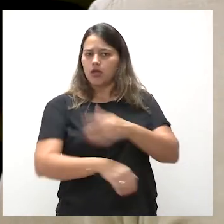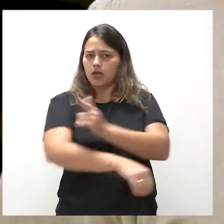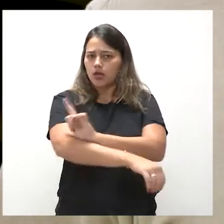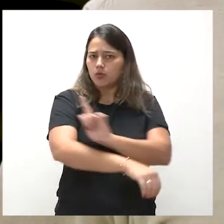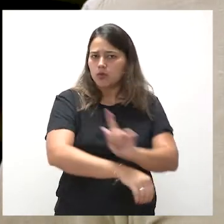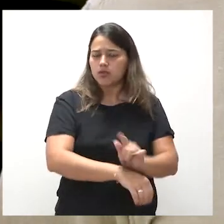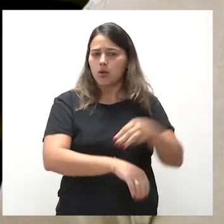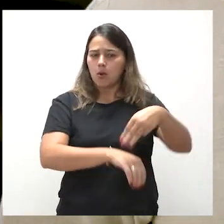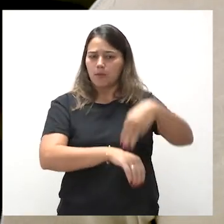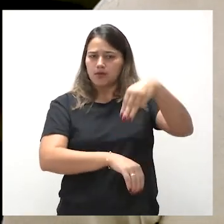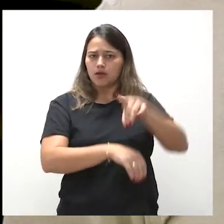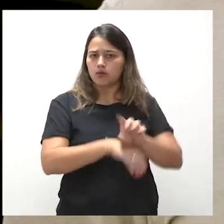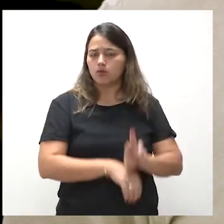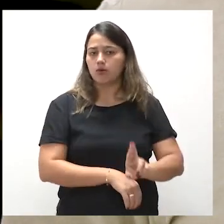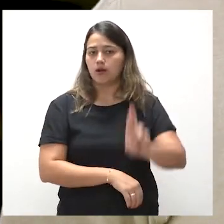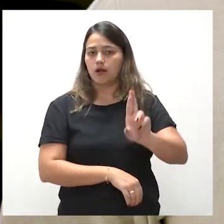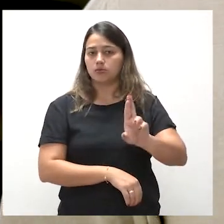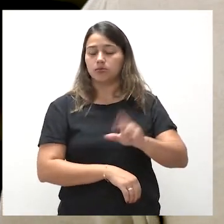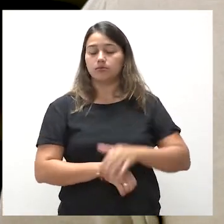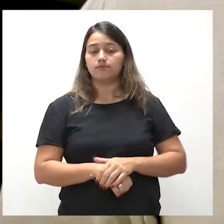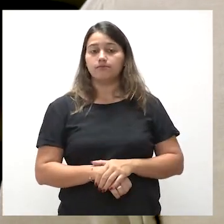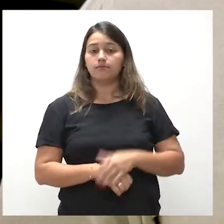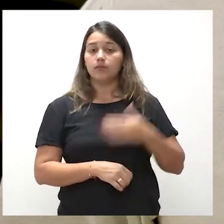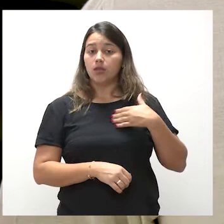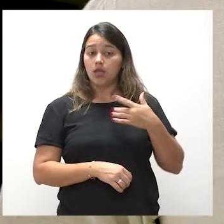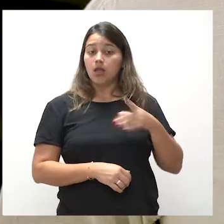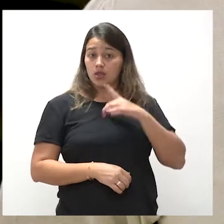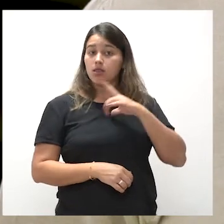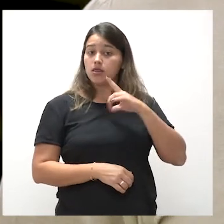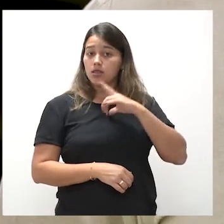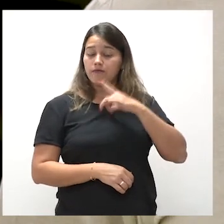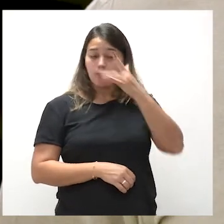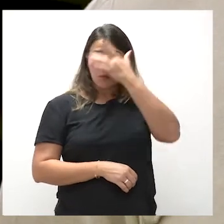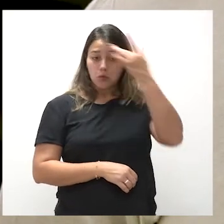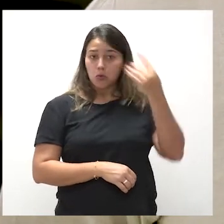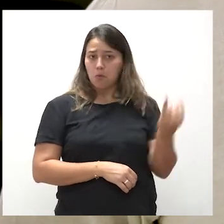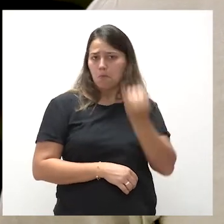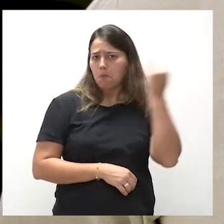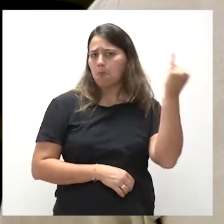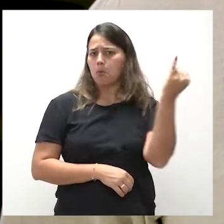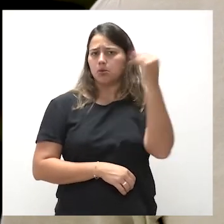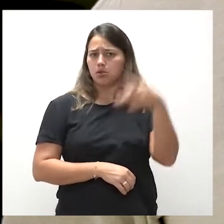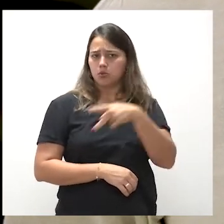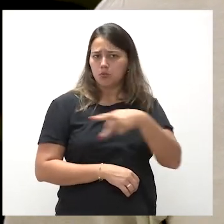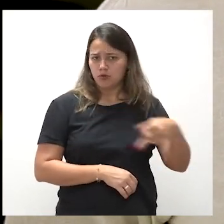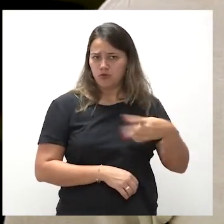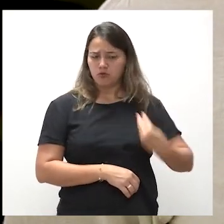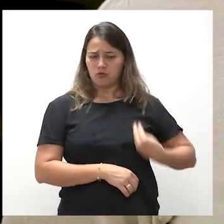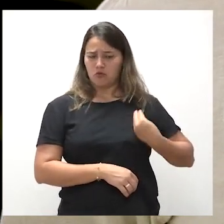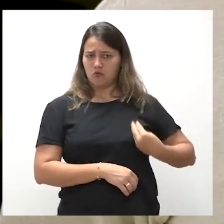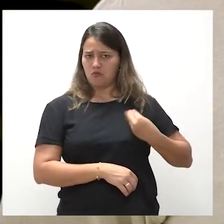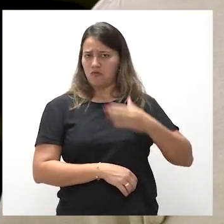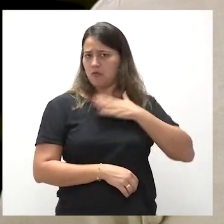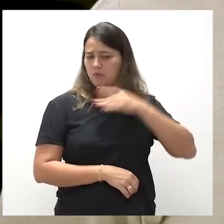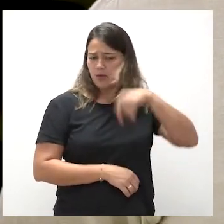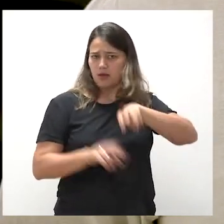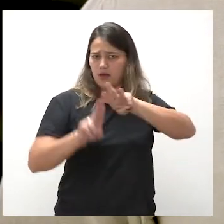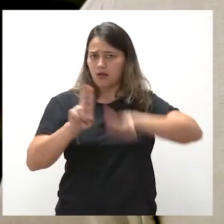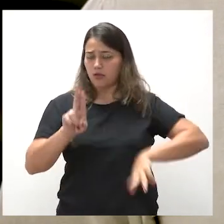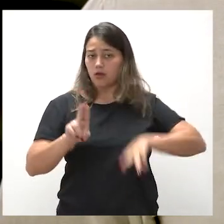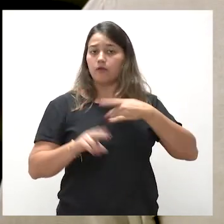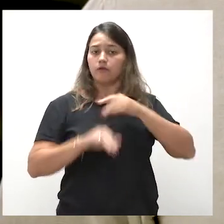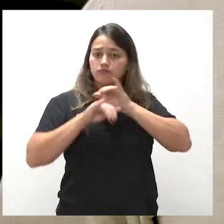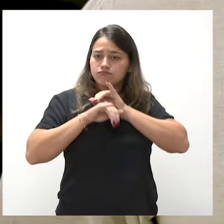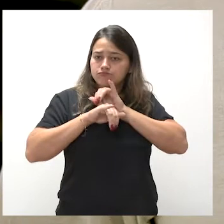Graduação, mestrado, doutorado. E grandes professores passaram pela minha vida dentro da Universidade Católica.